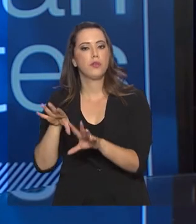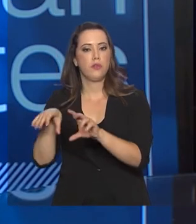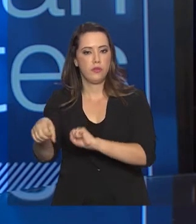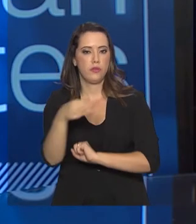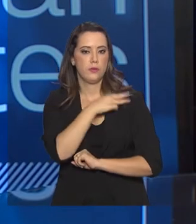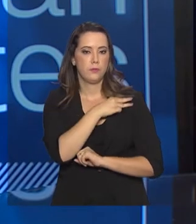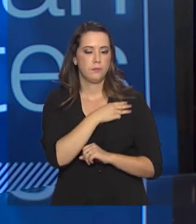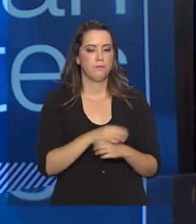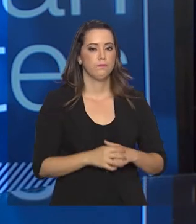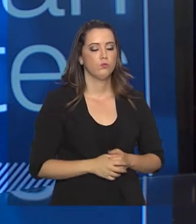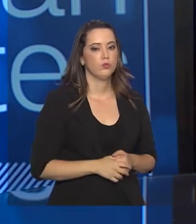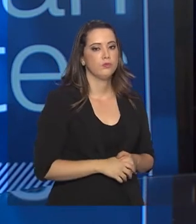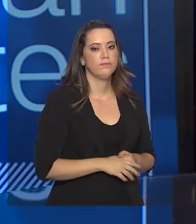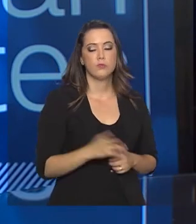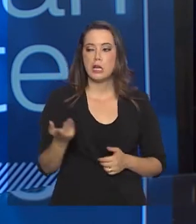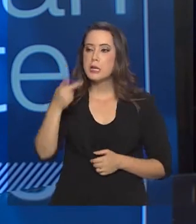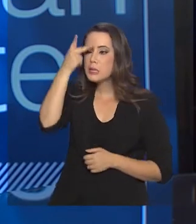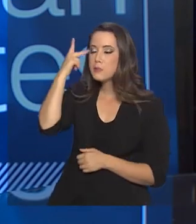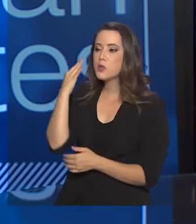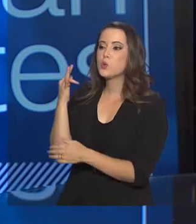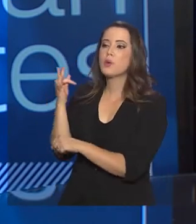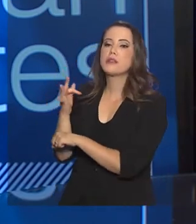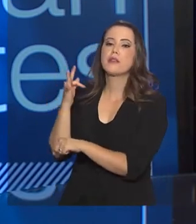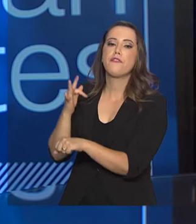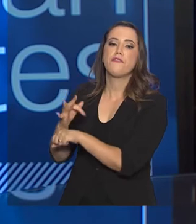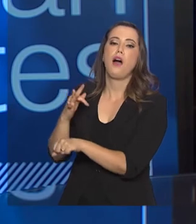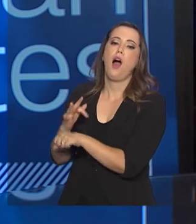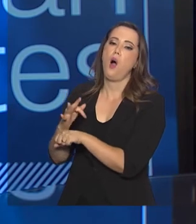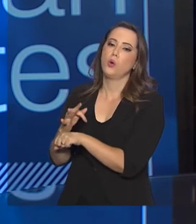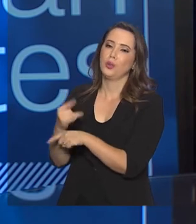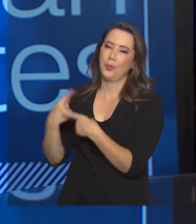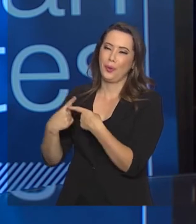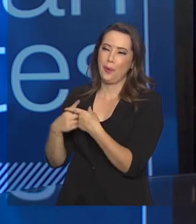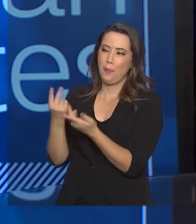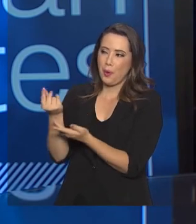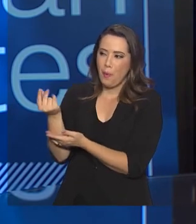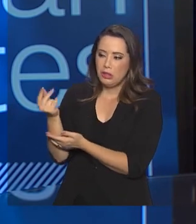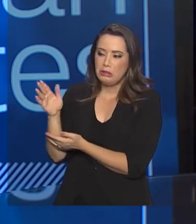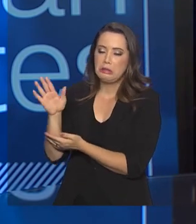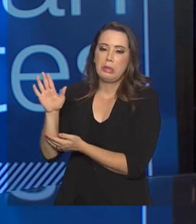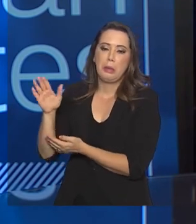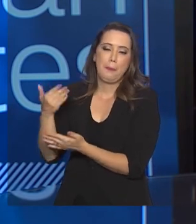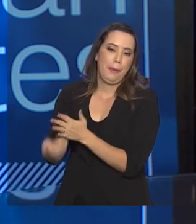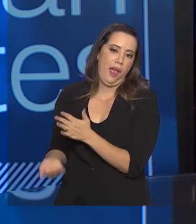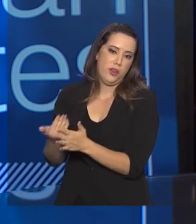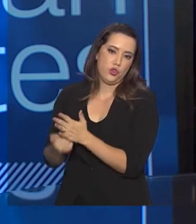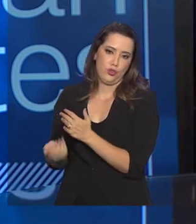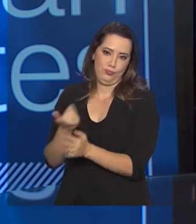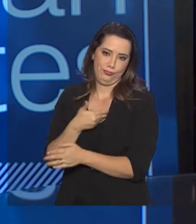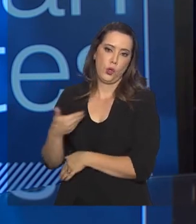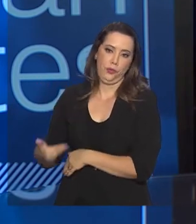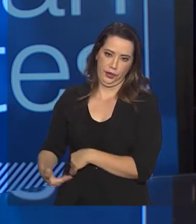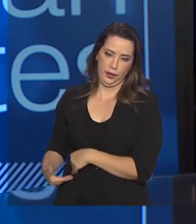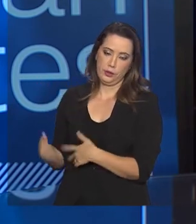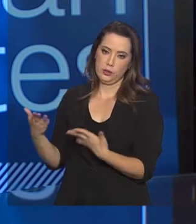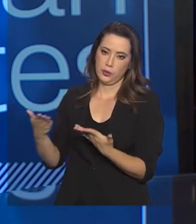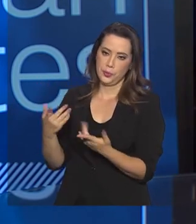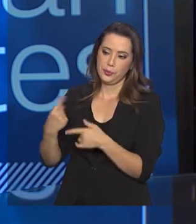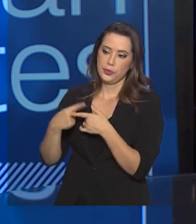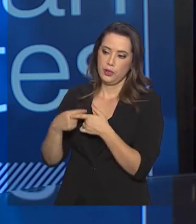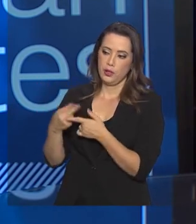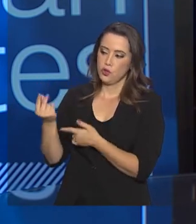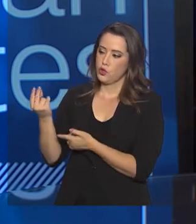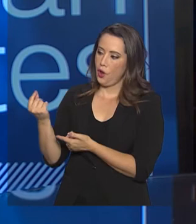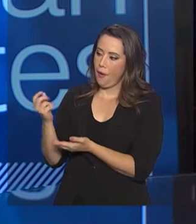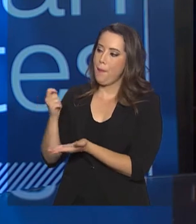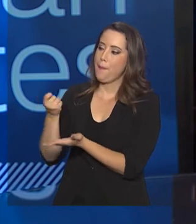faltosos da prova? Isso causa um prejuízo aos cofres públicos, principalmente na questão assim, do investimento que